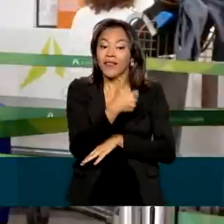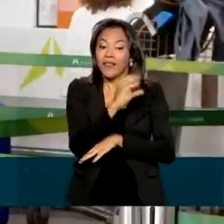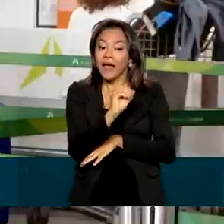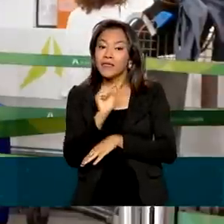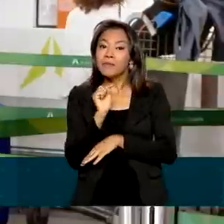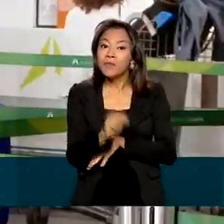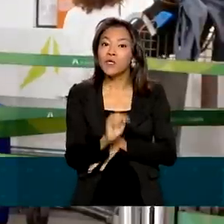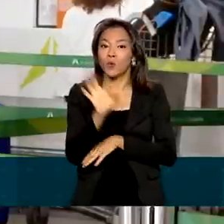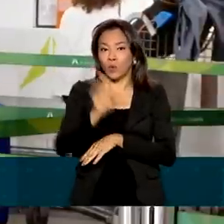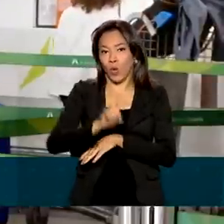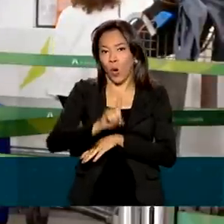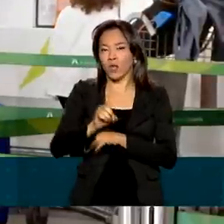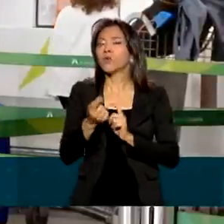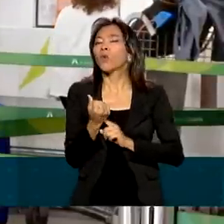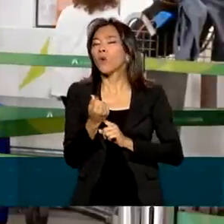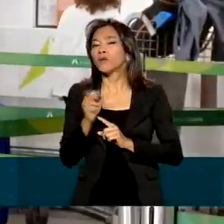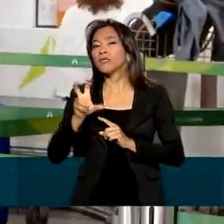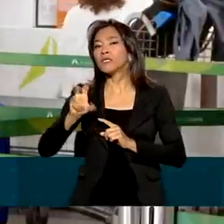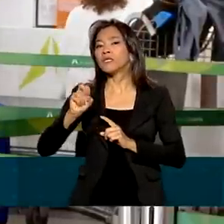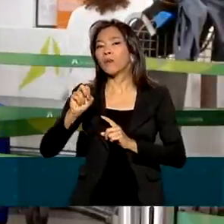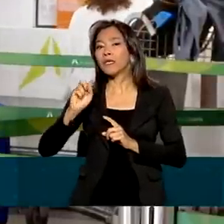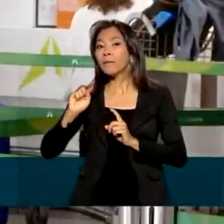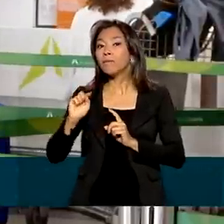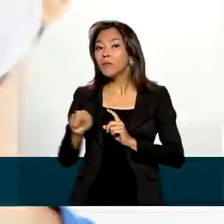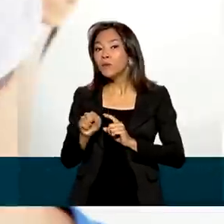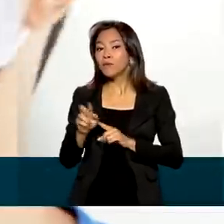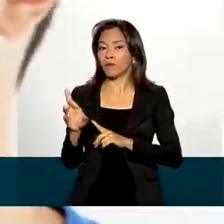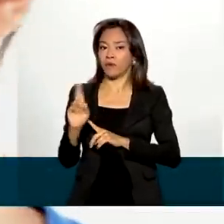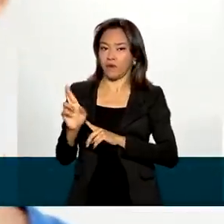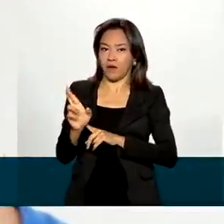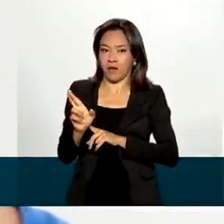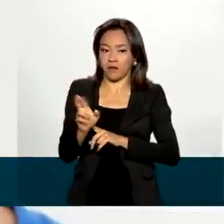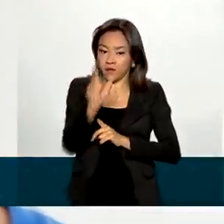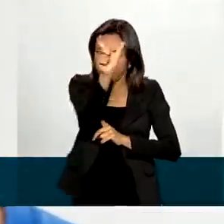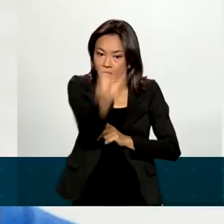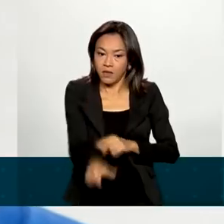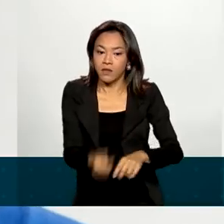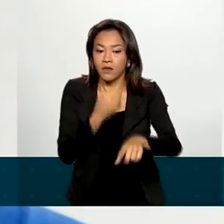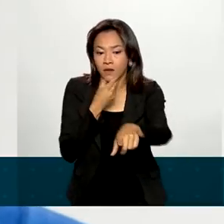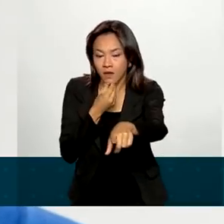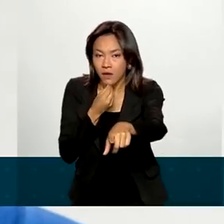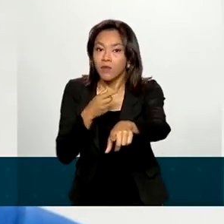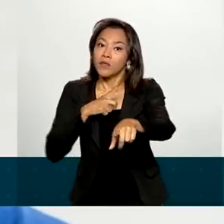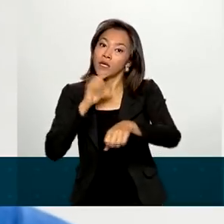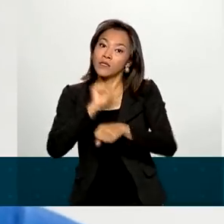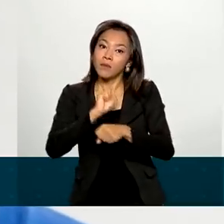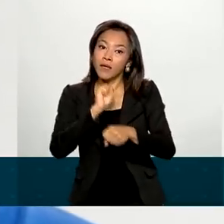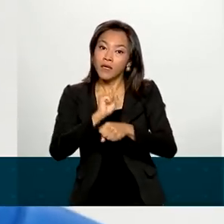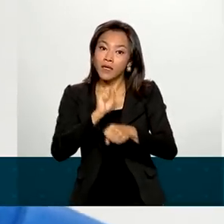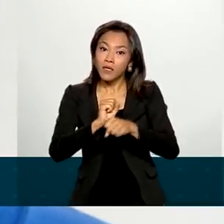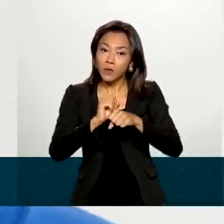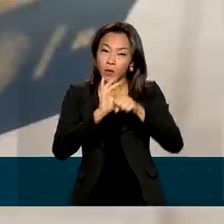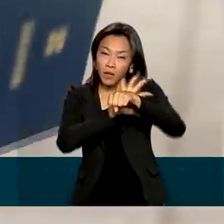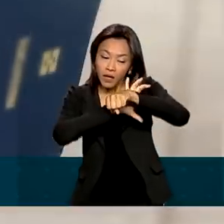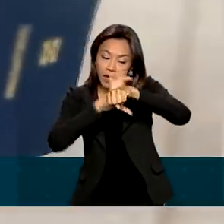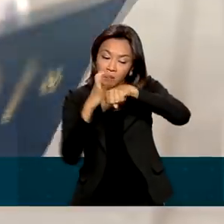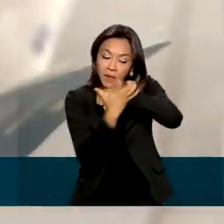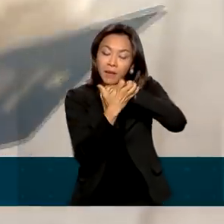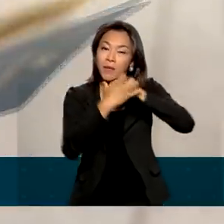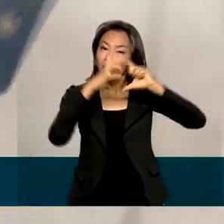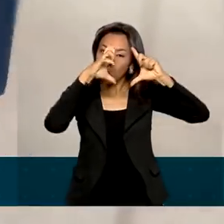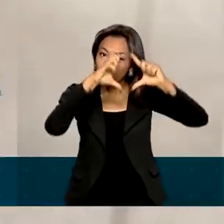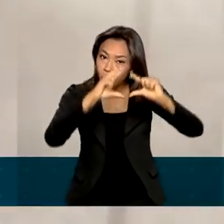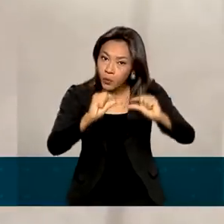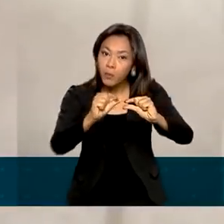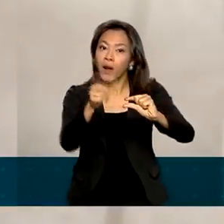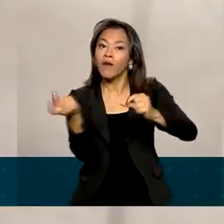cerca de R 50 mil pelo câmbio atual. O João Paulo está esperando a pandemia recuar no mundo para voltar